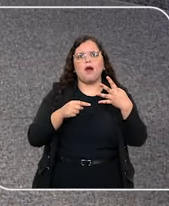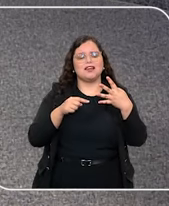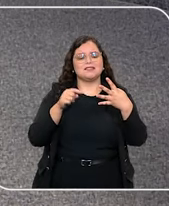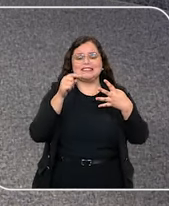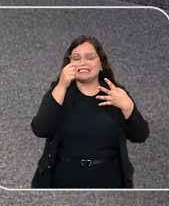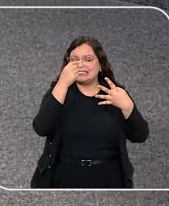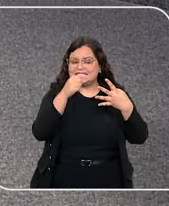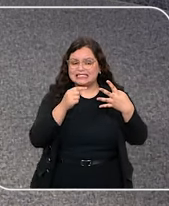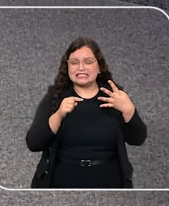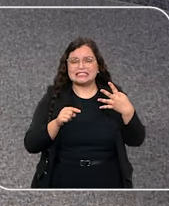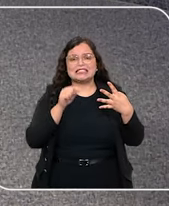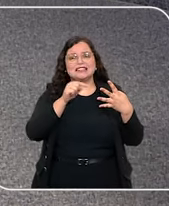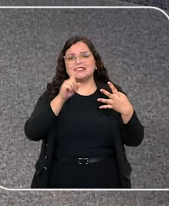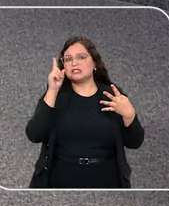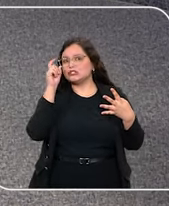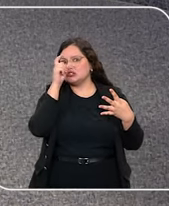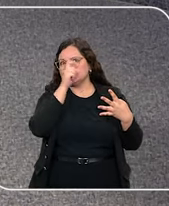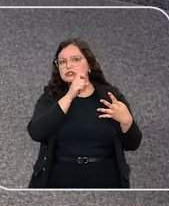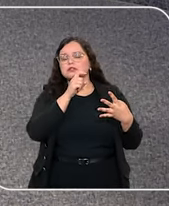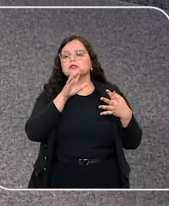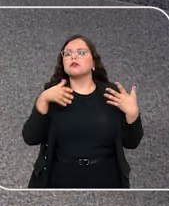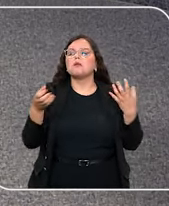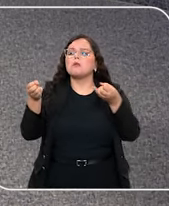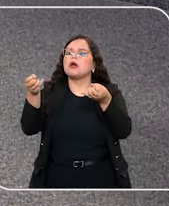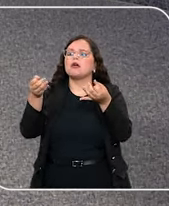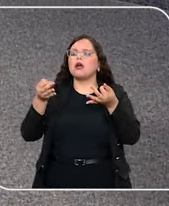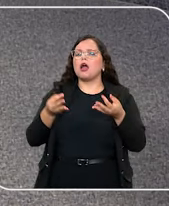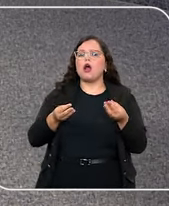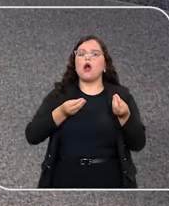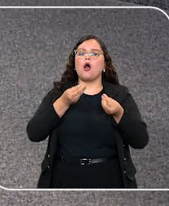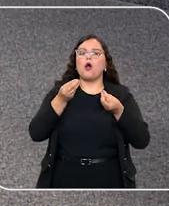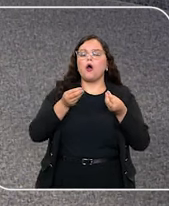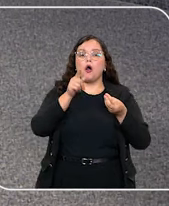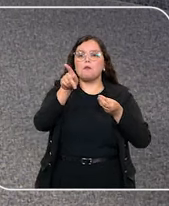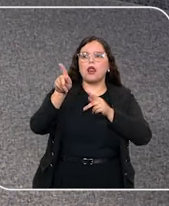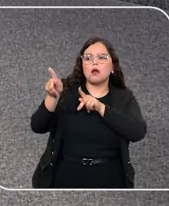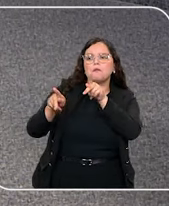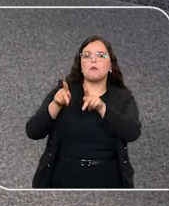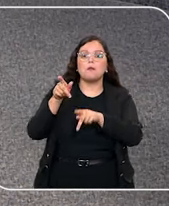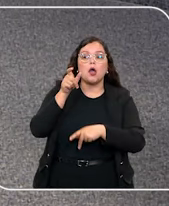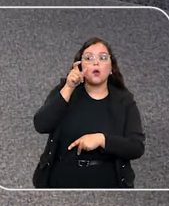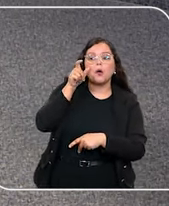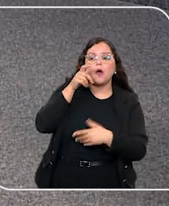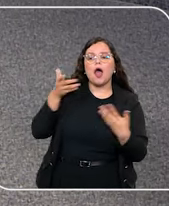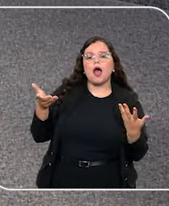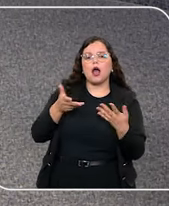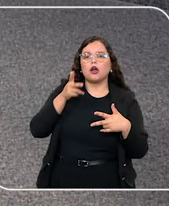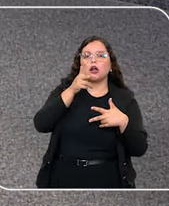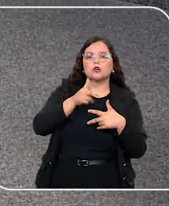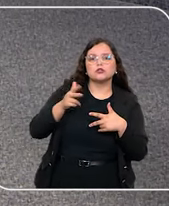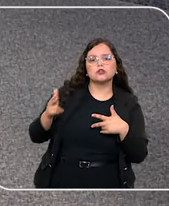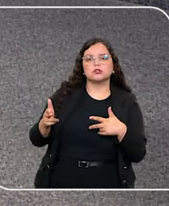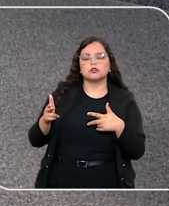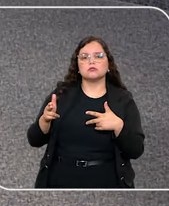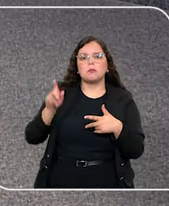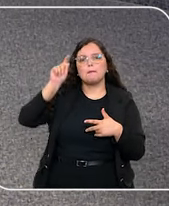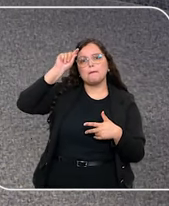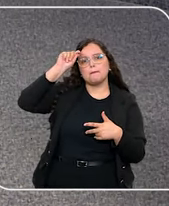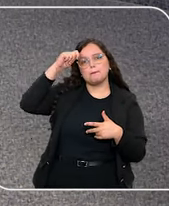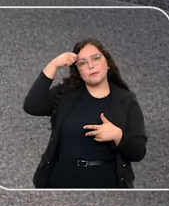episódios, cada um deles, né? Então, conta pra gente o que o público vai conferir na nova série